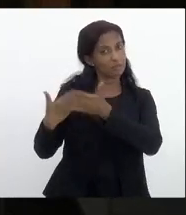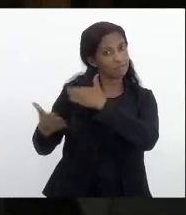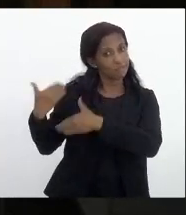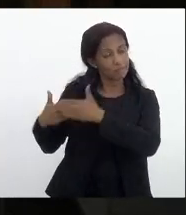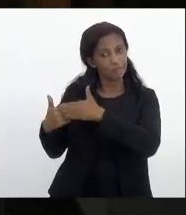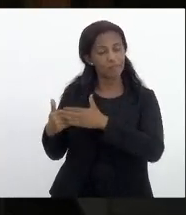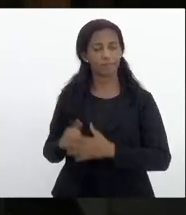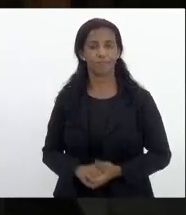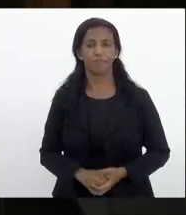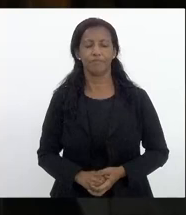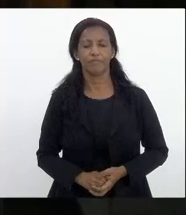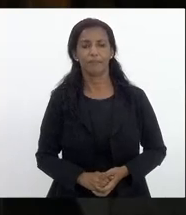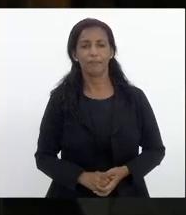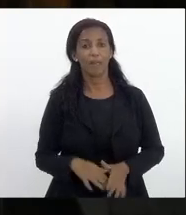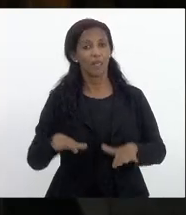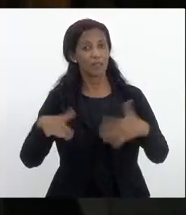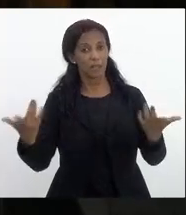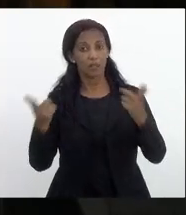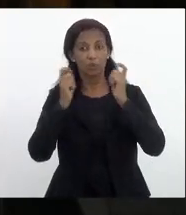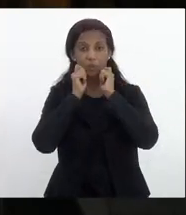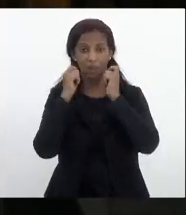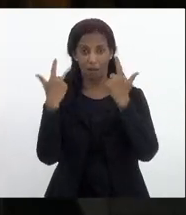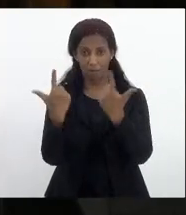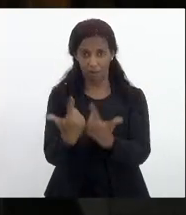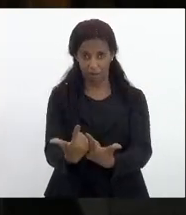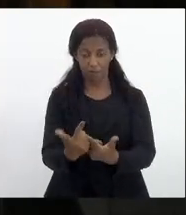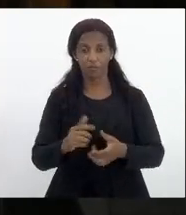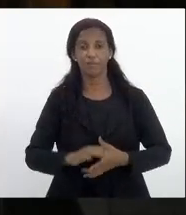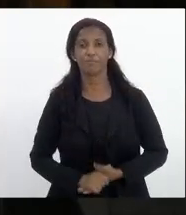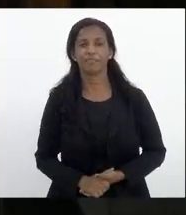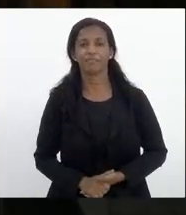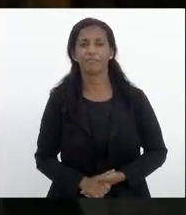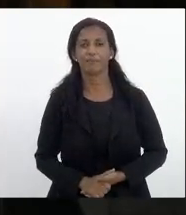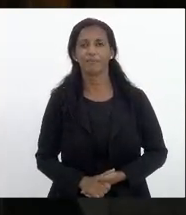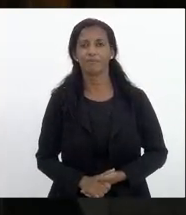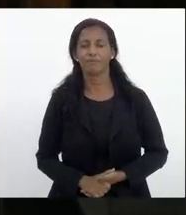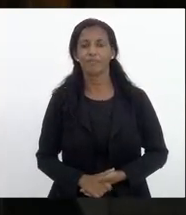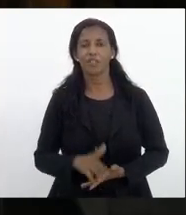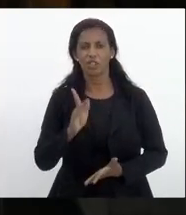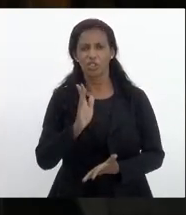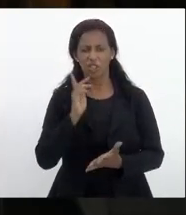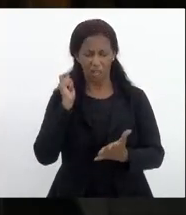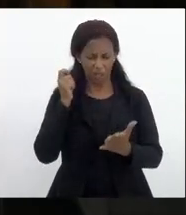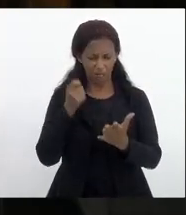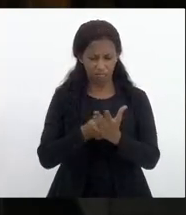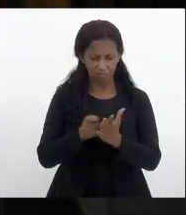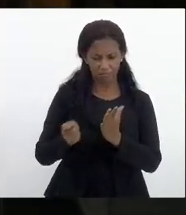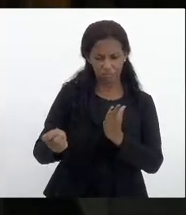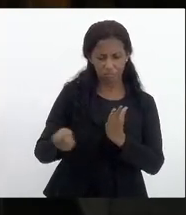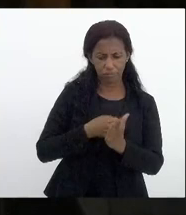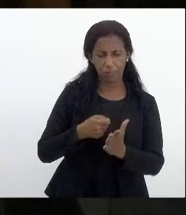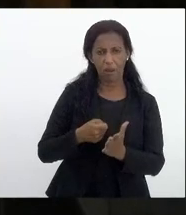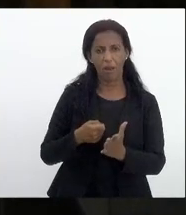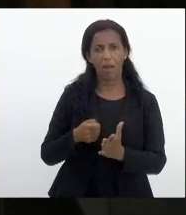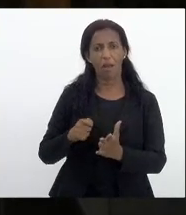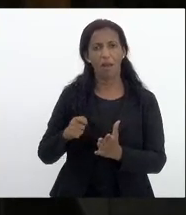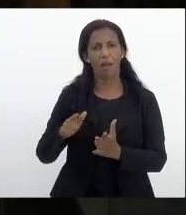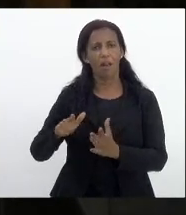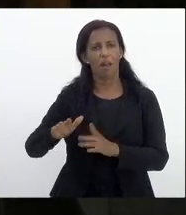que a Assembleia Legislativa ajuizou ação direta de